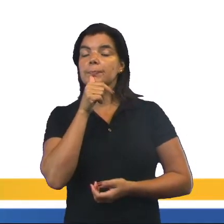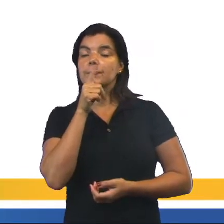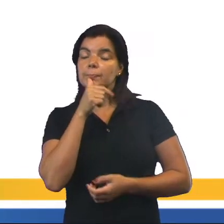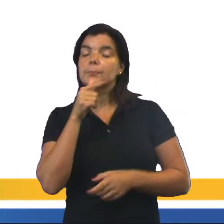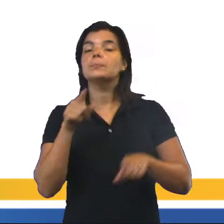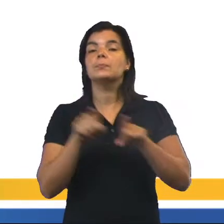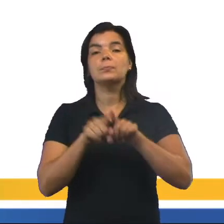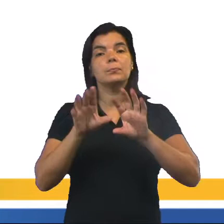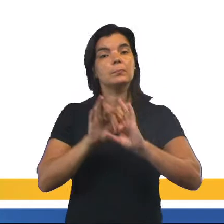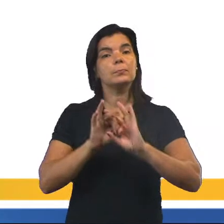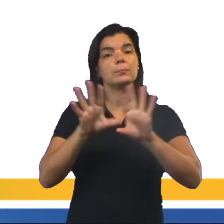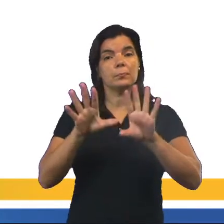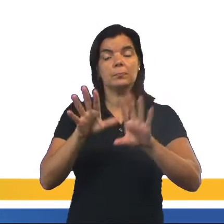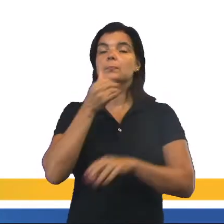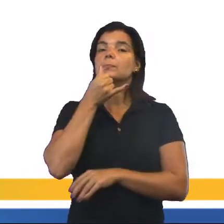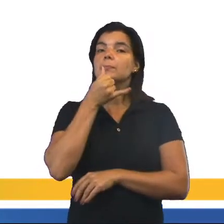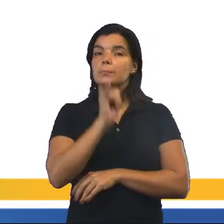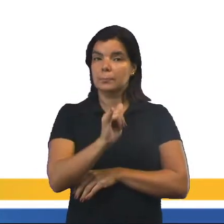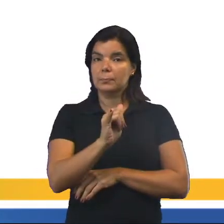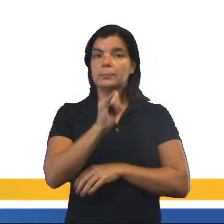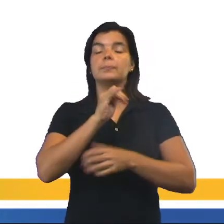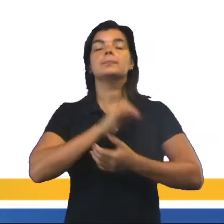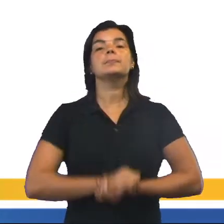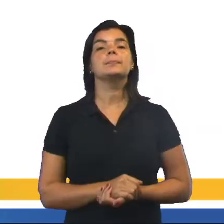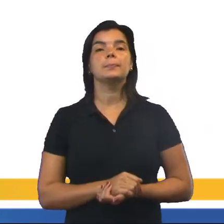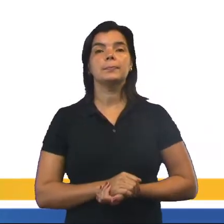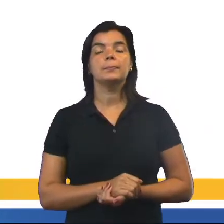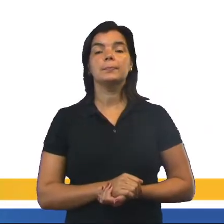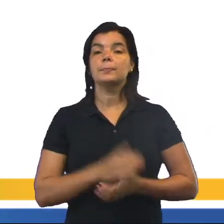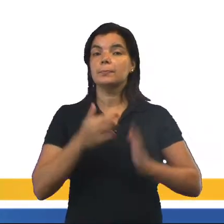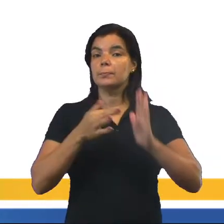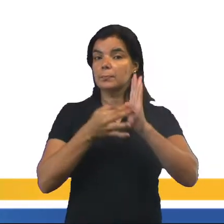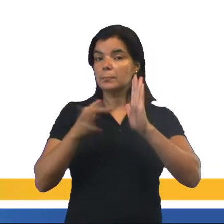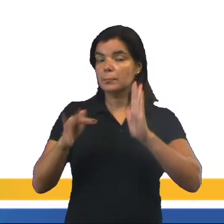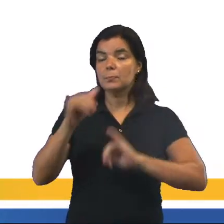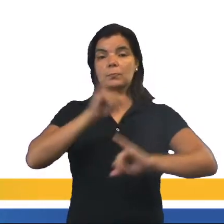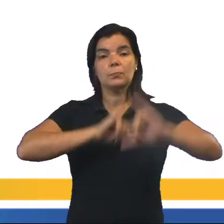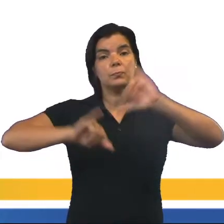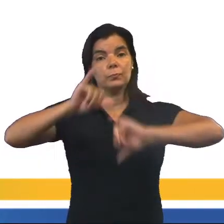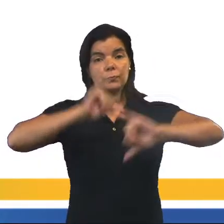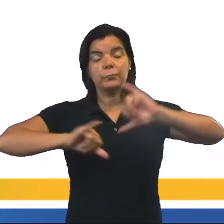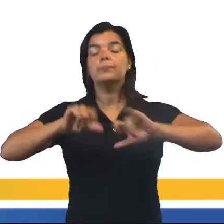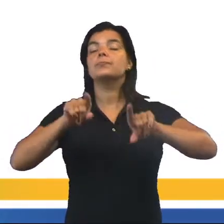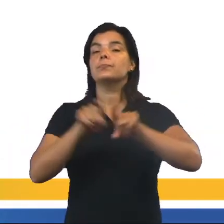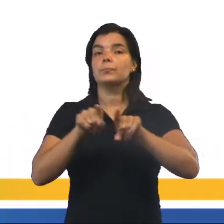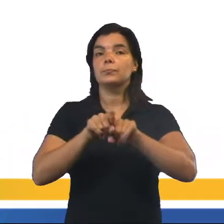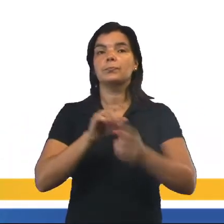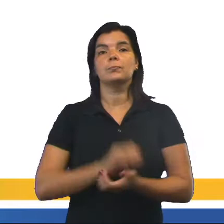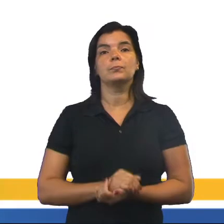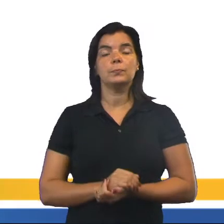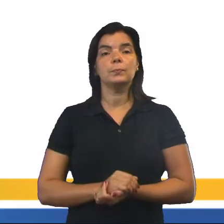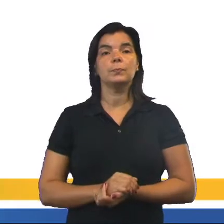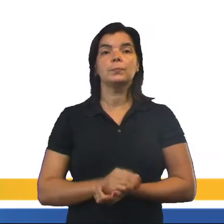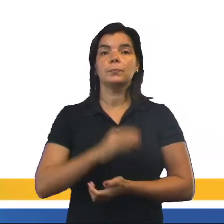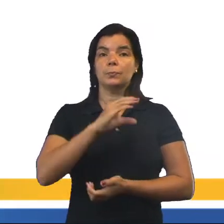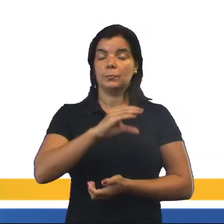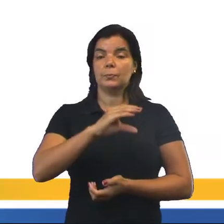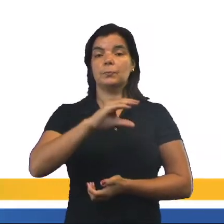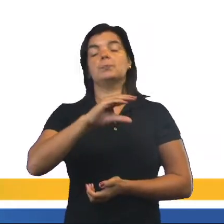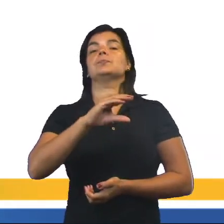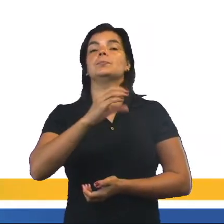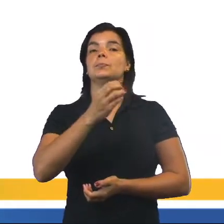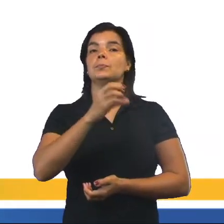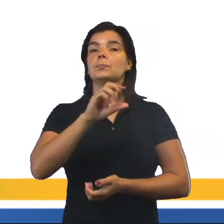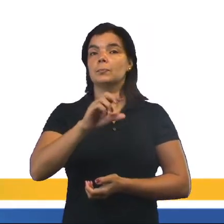liberação de energia. Então, reação química básica da respiração celular é essa. Glicose mais